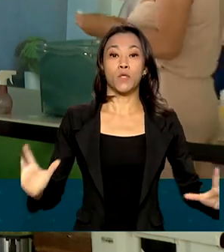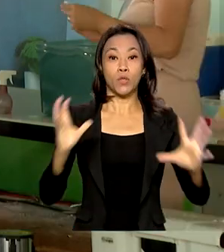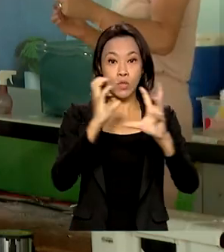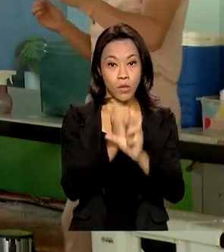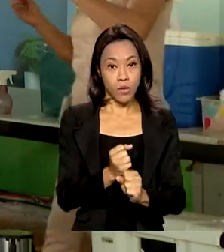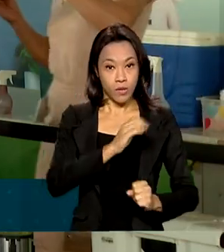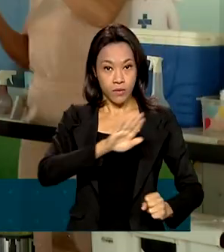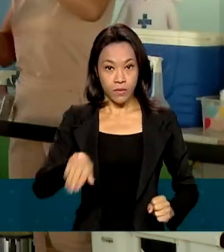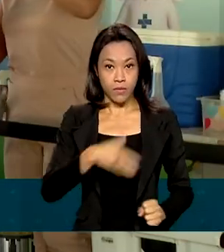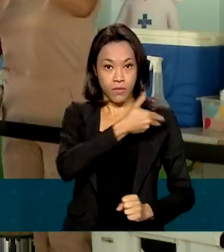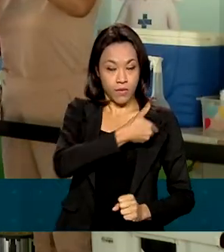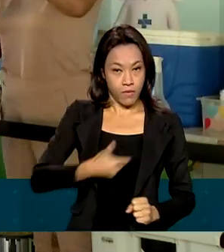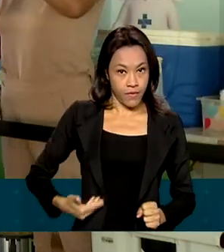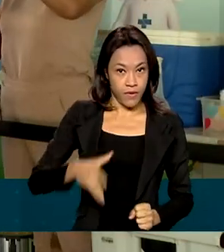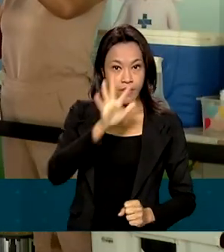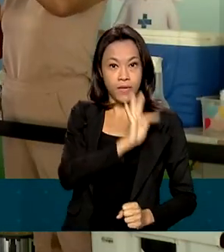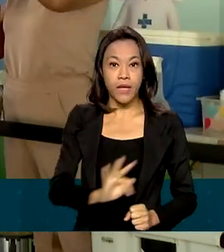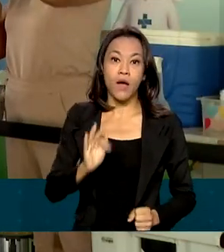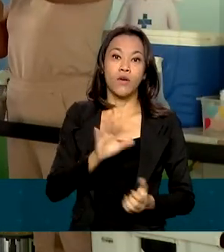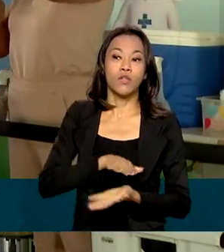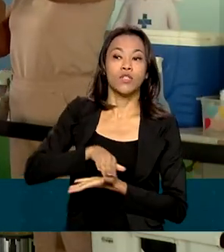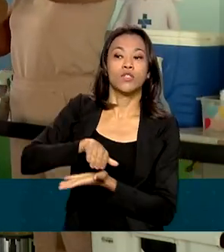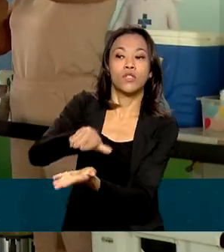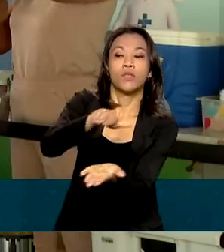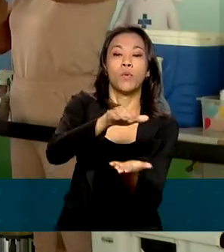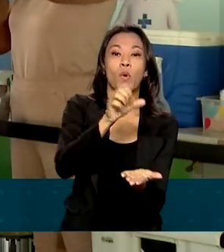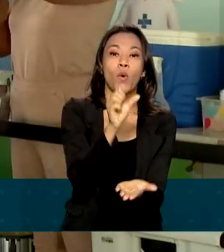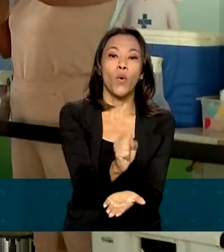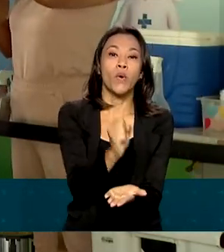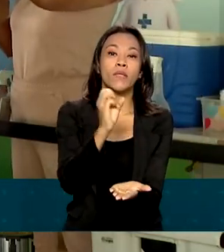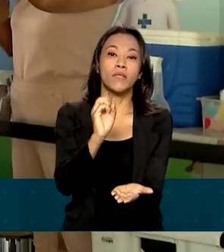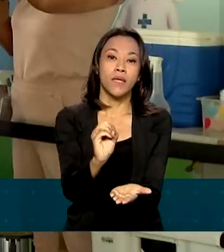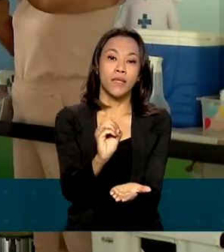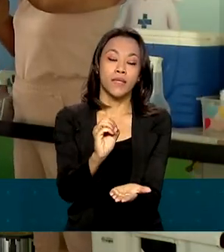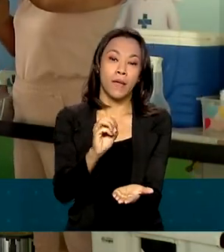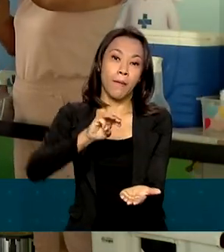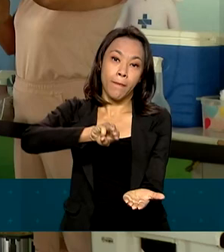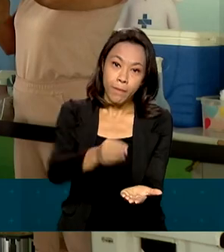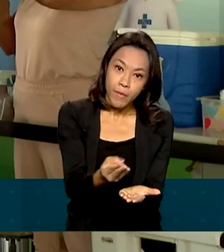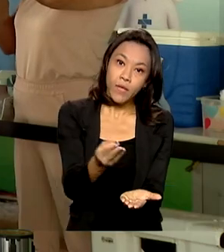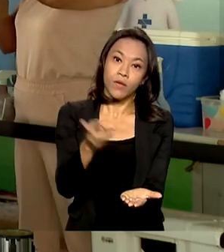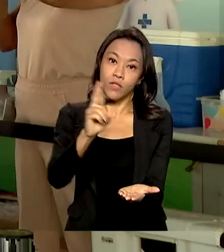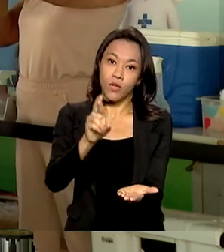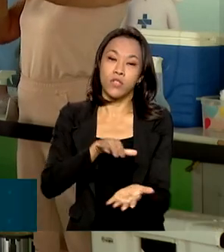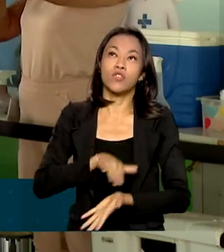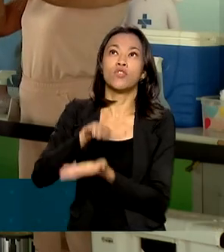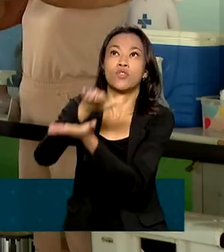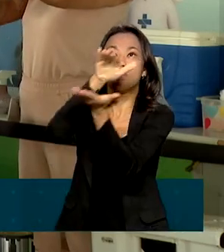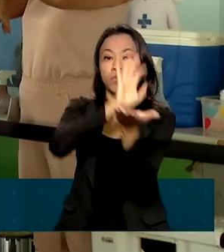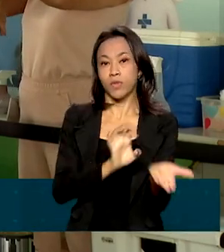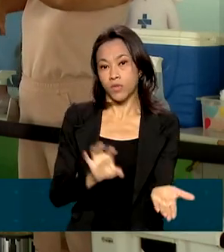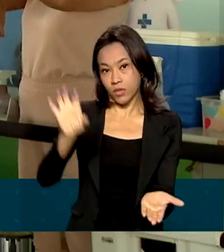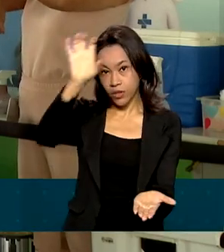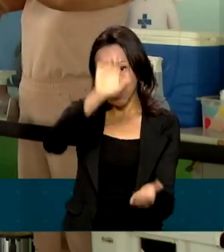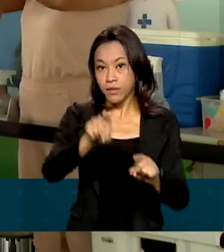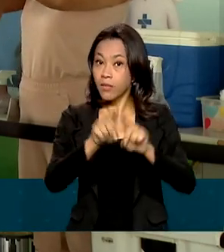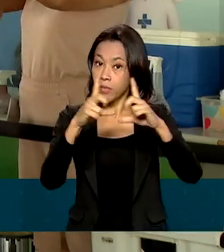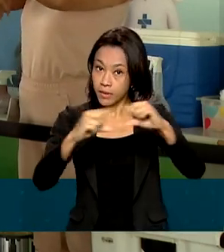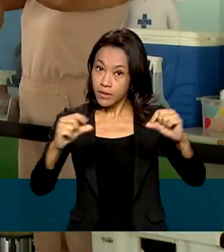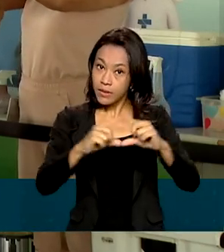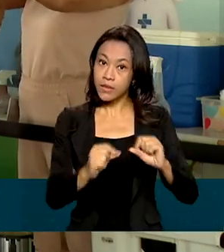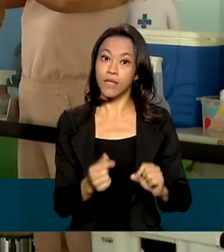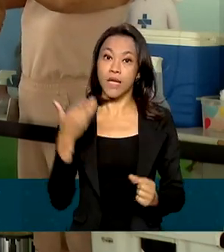governo federal distribuiu 80 milhões de doses de vacinas contra a influenza aos estados e ao Distrito Federal. O